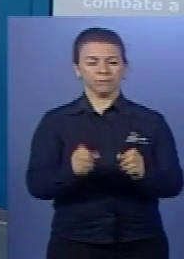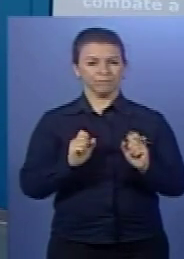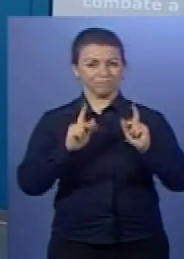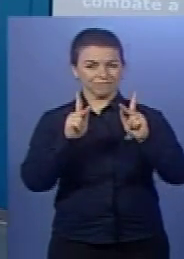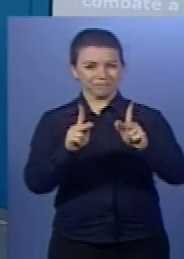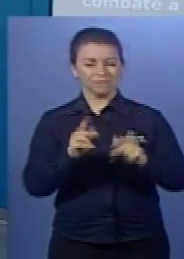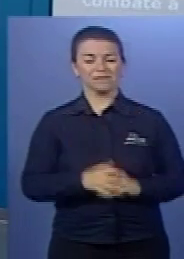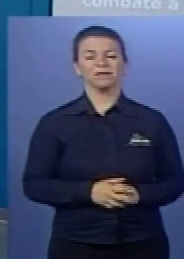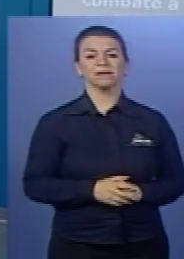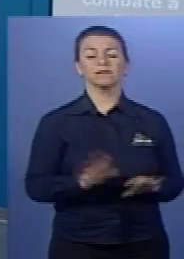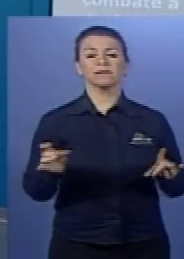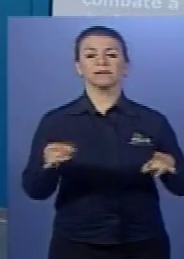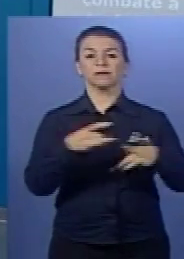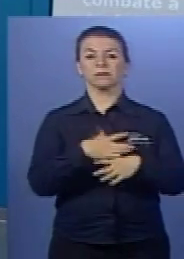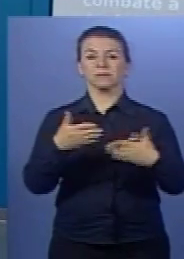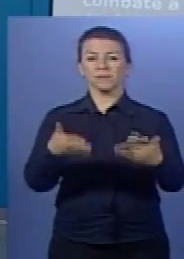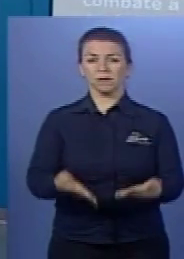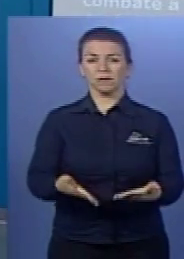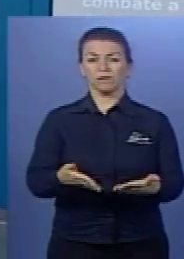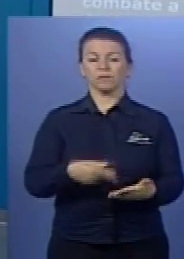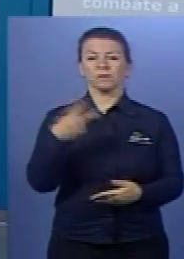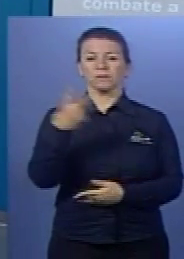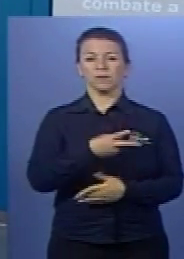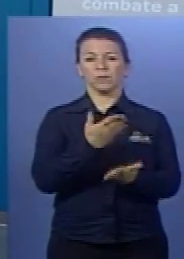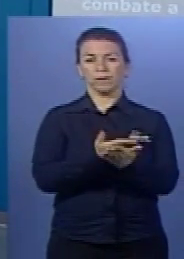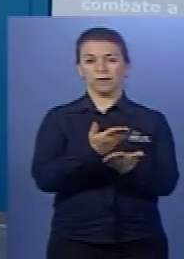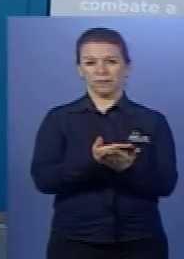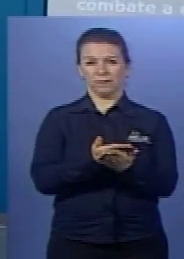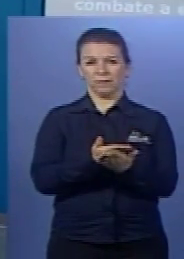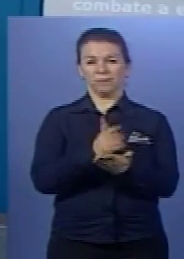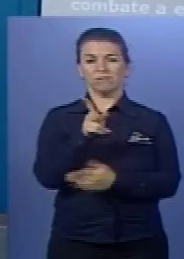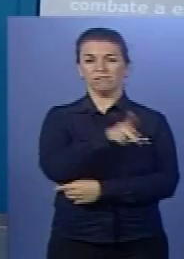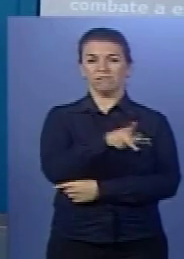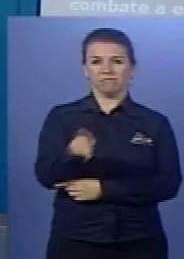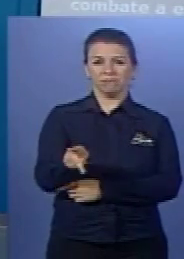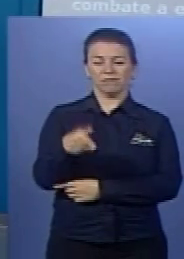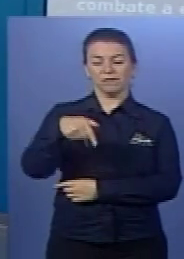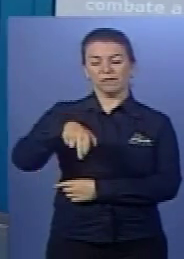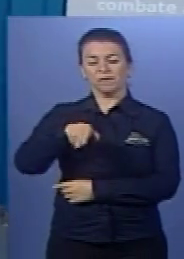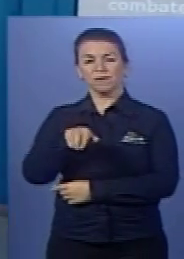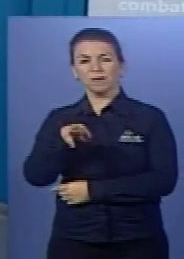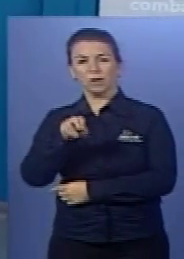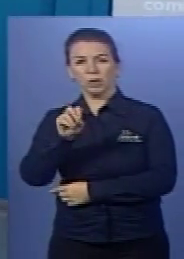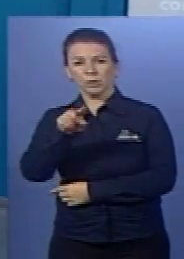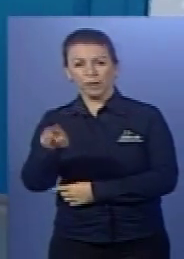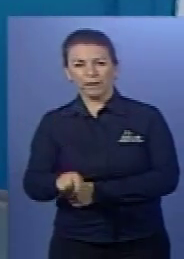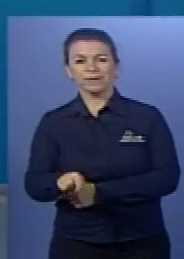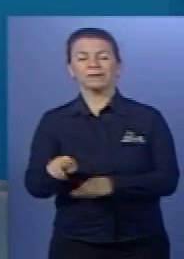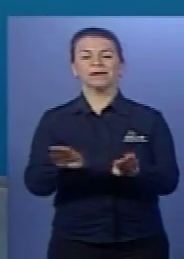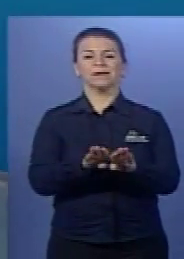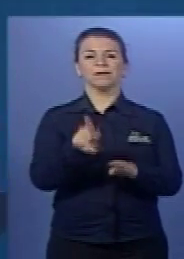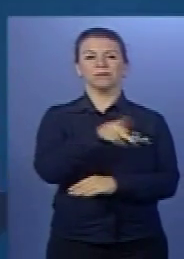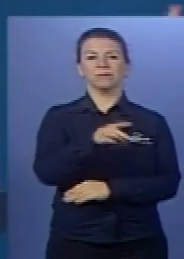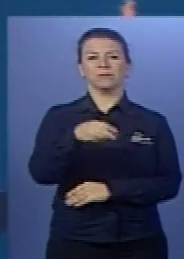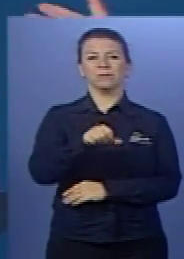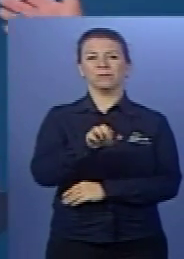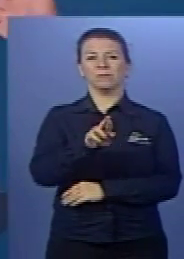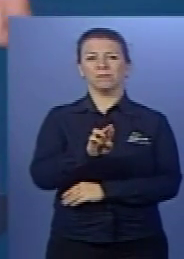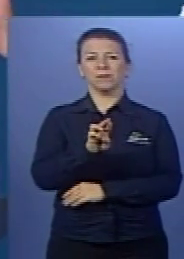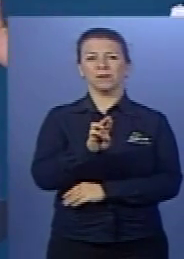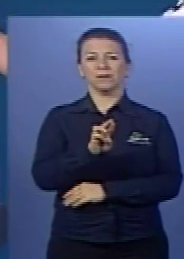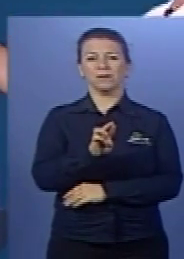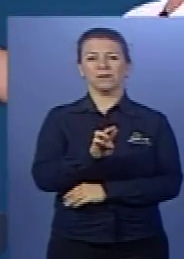Beleza? Então, encerramos hoje nossa segunda aula. Eu, professor Queiroz e o professor Marlos.